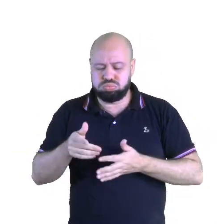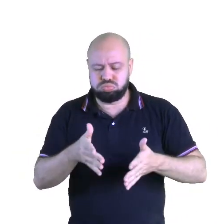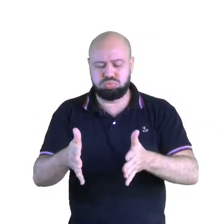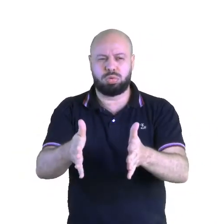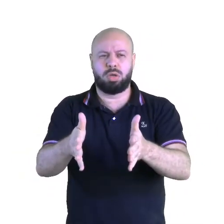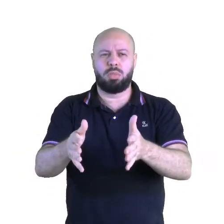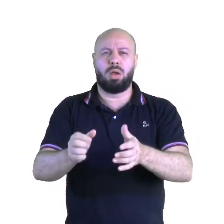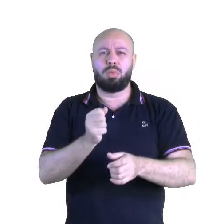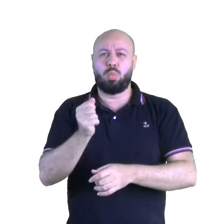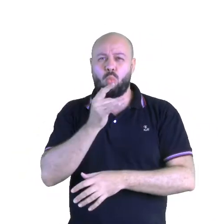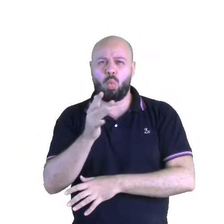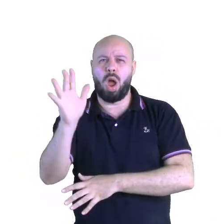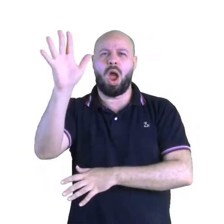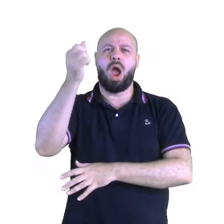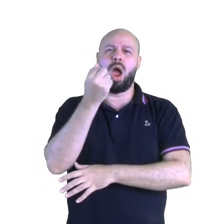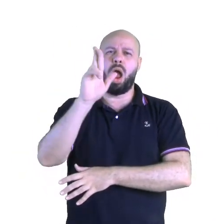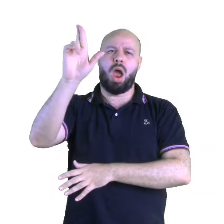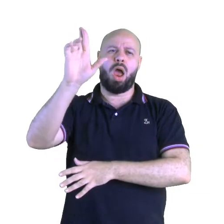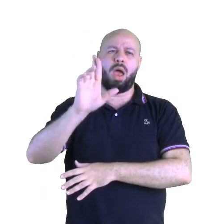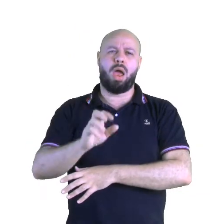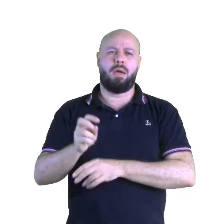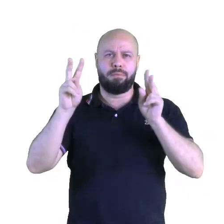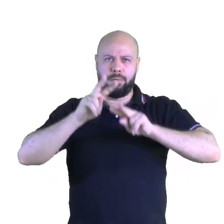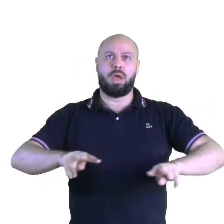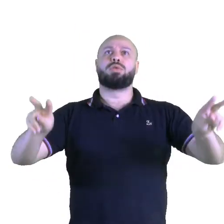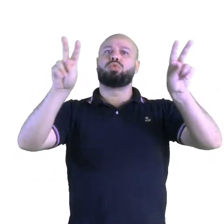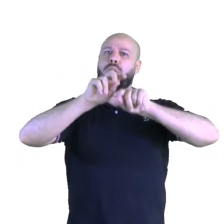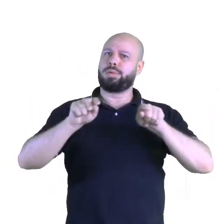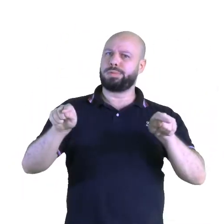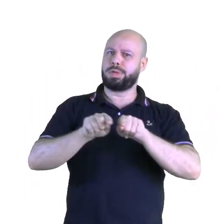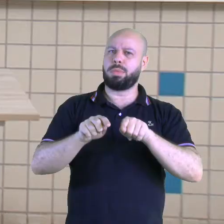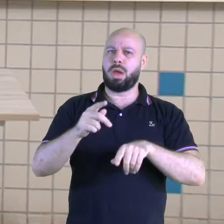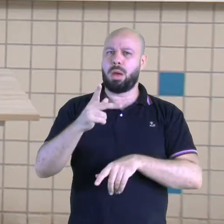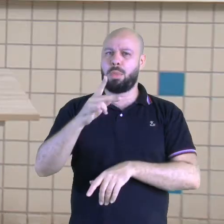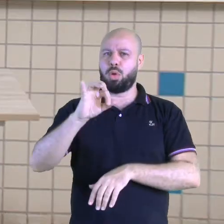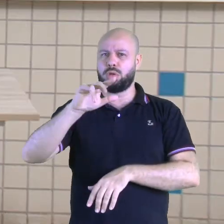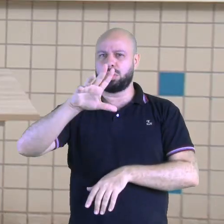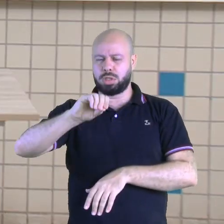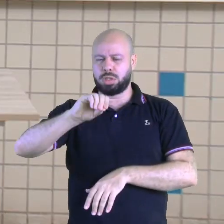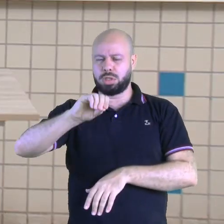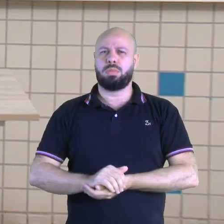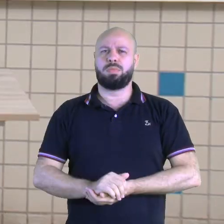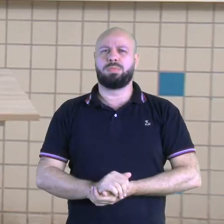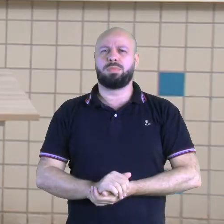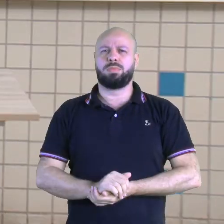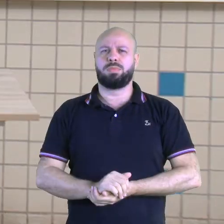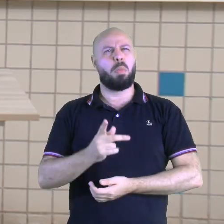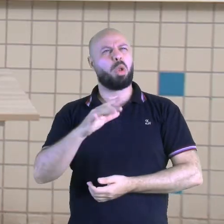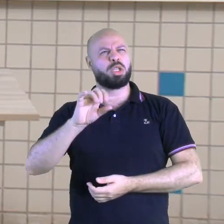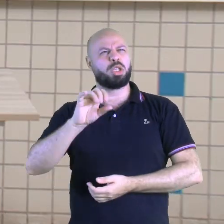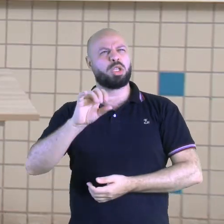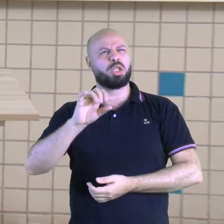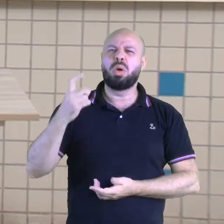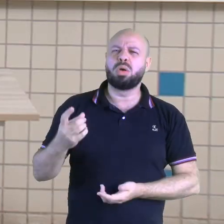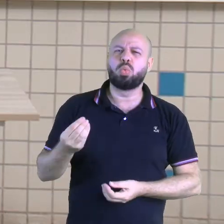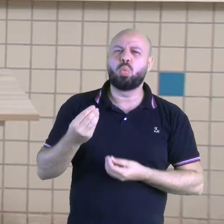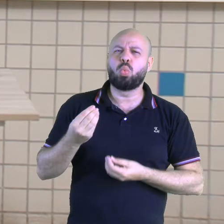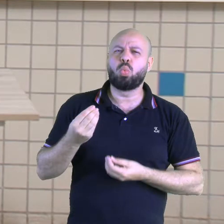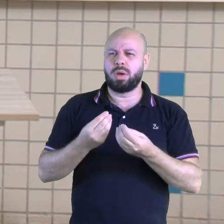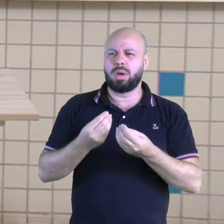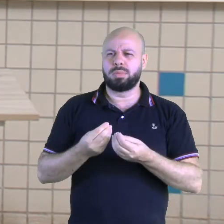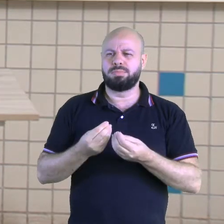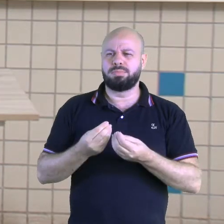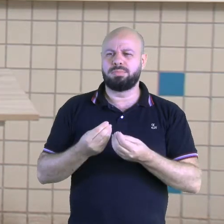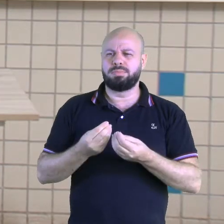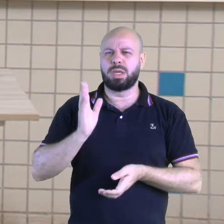poluição do ar, poluição visual. Ah, professora, como assim poluição sonora? Olha só, você já